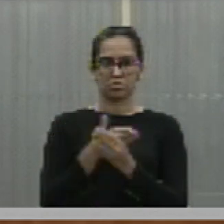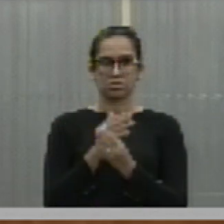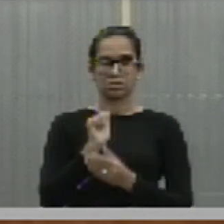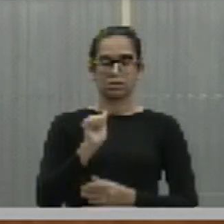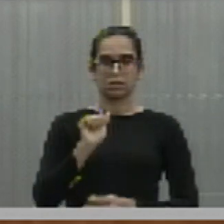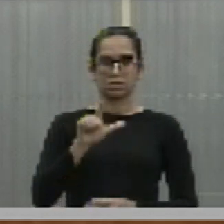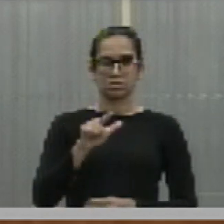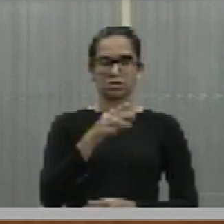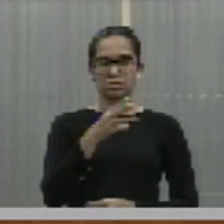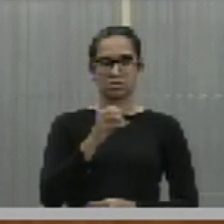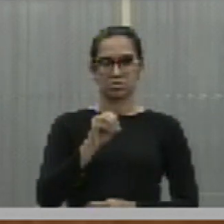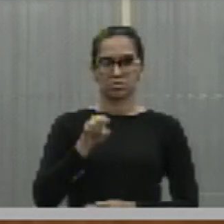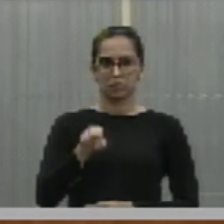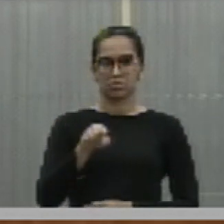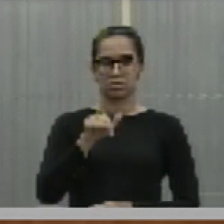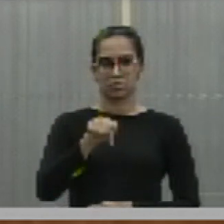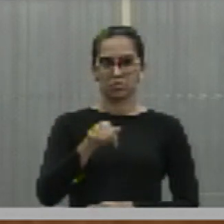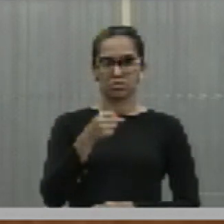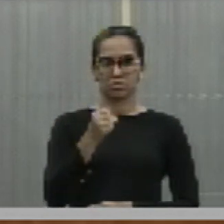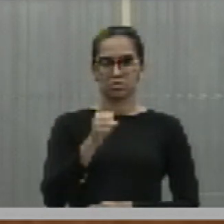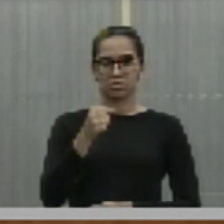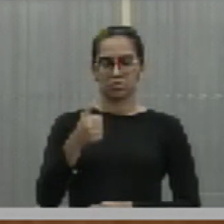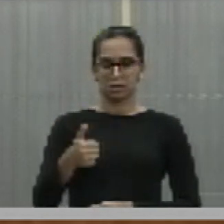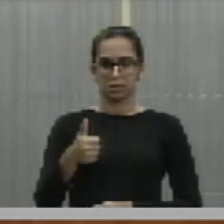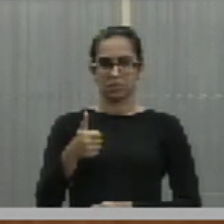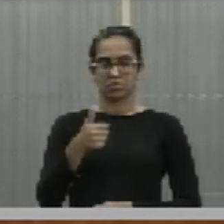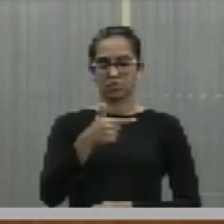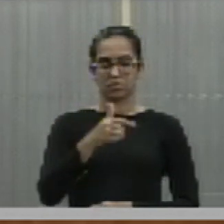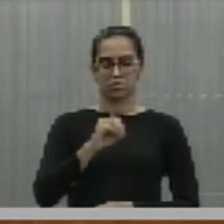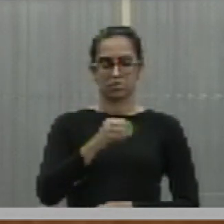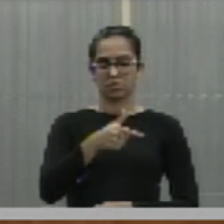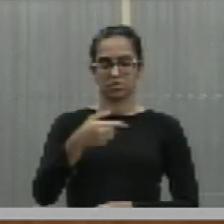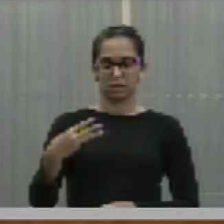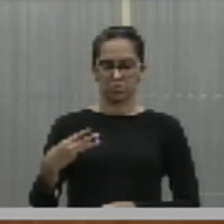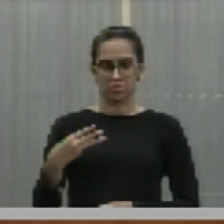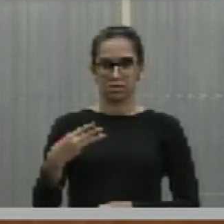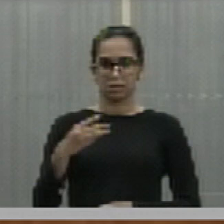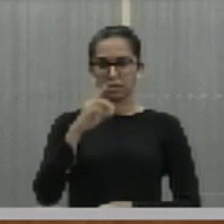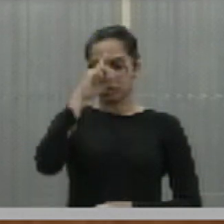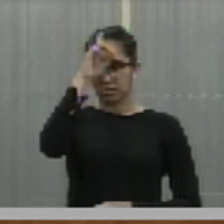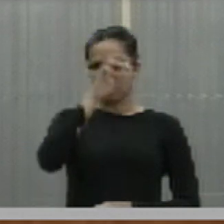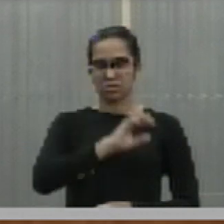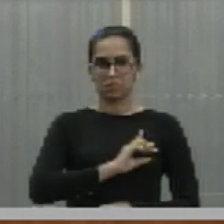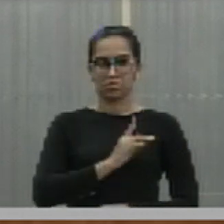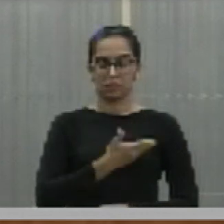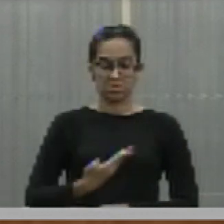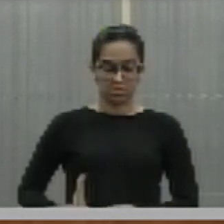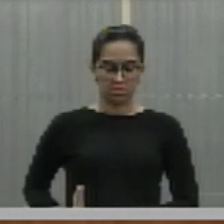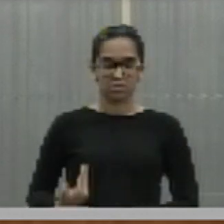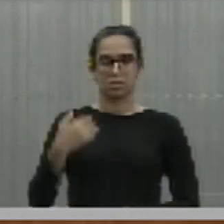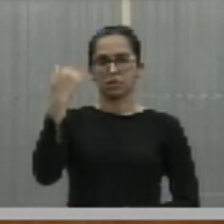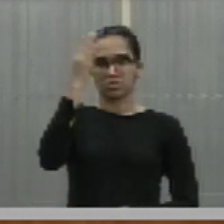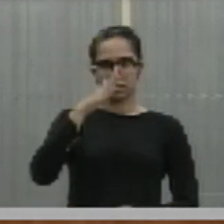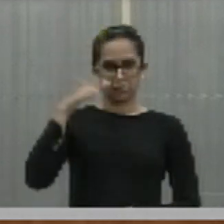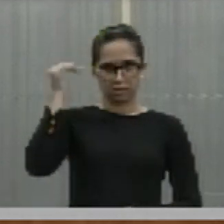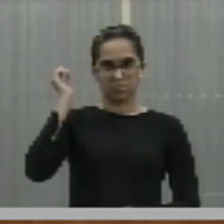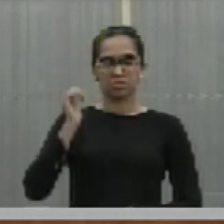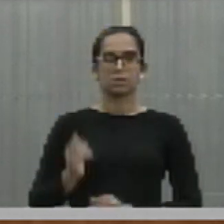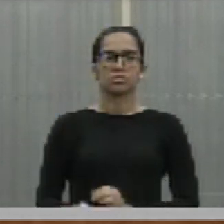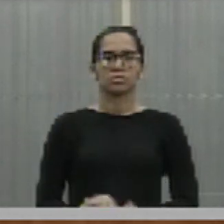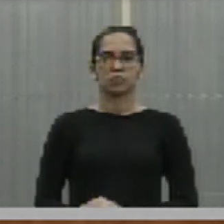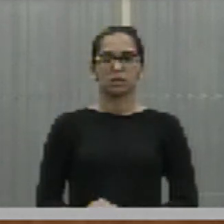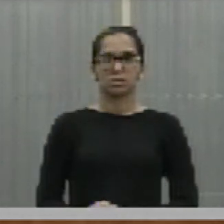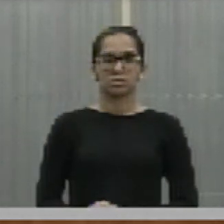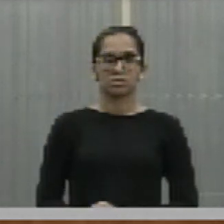30781 de 2023, de autoria do governador Rafael Tájera Fonteles.